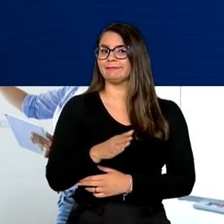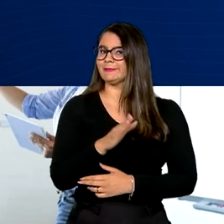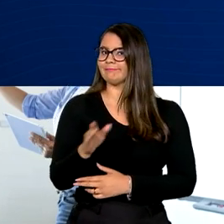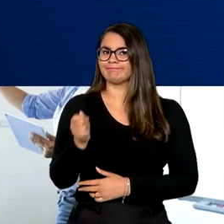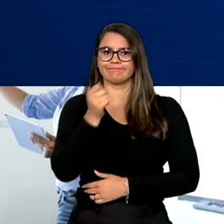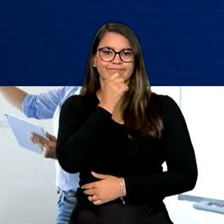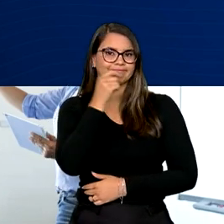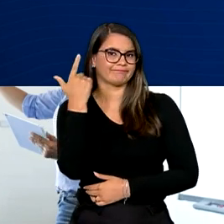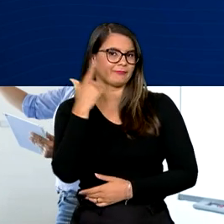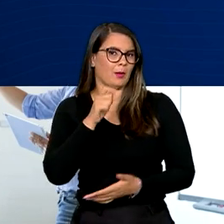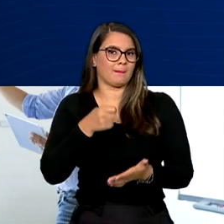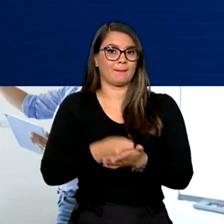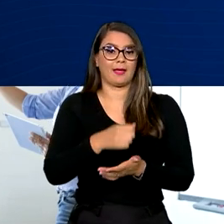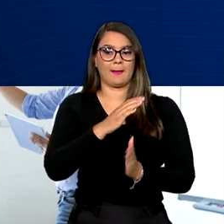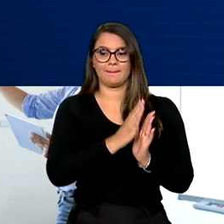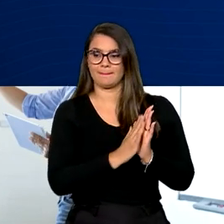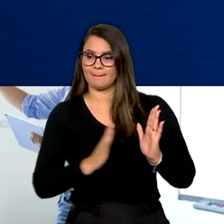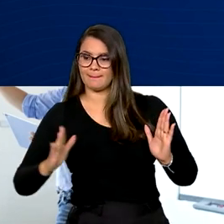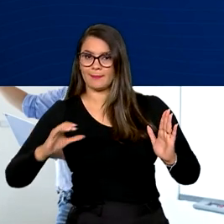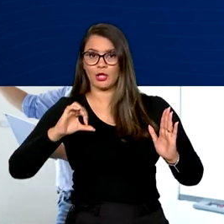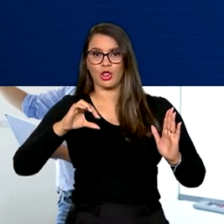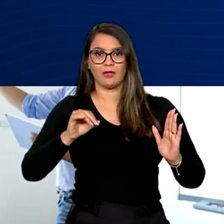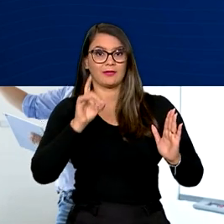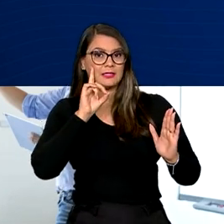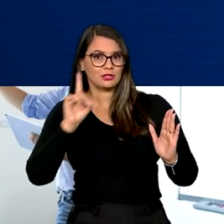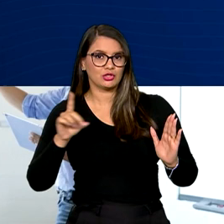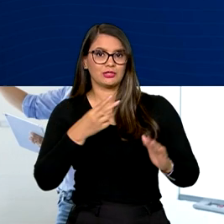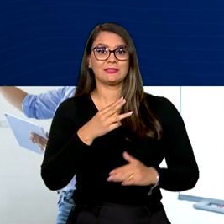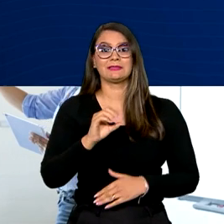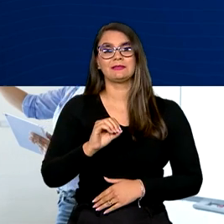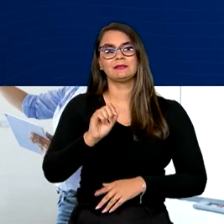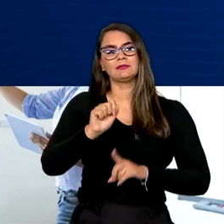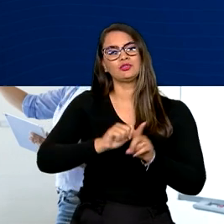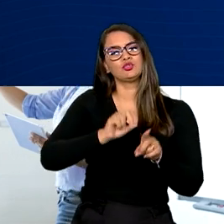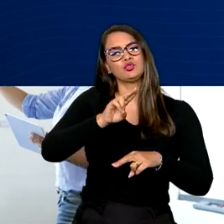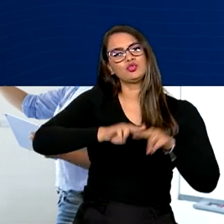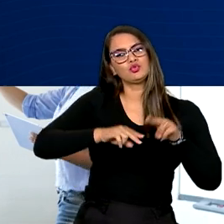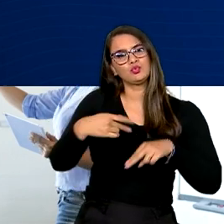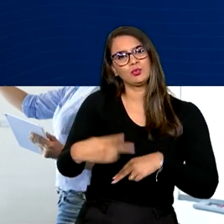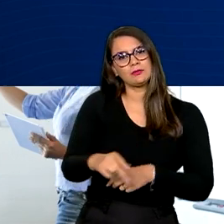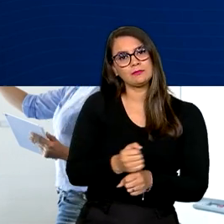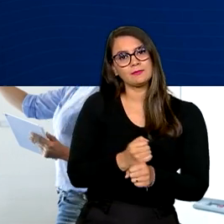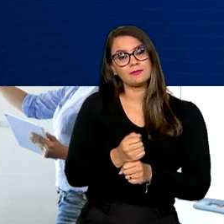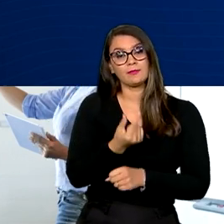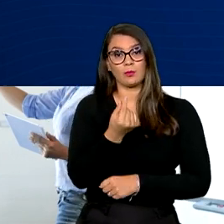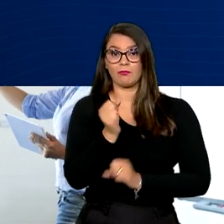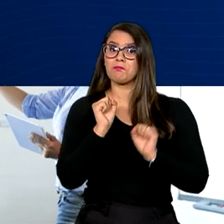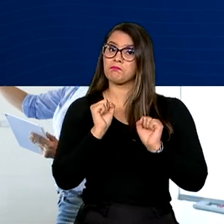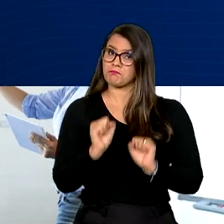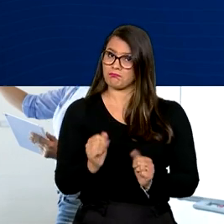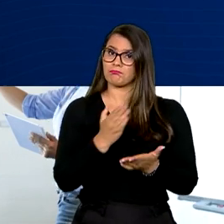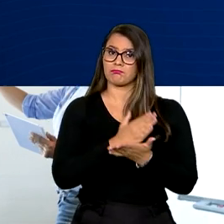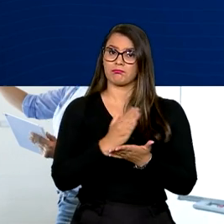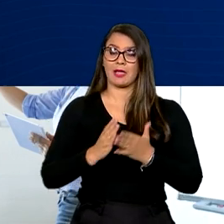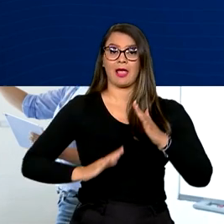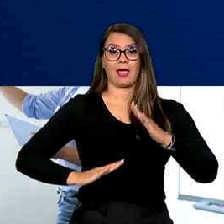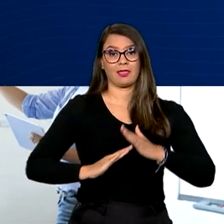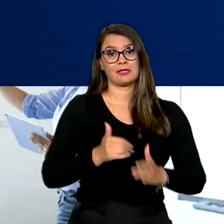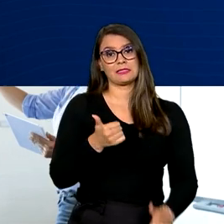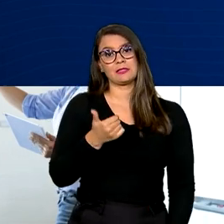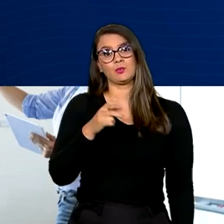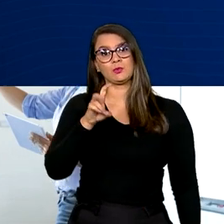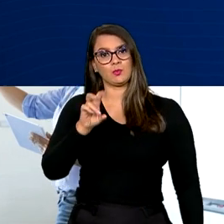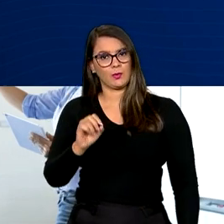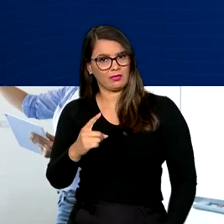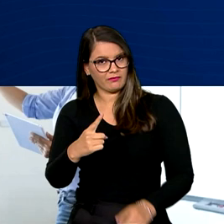pagas há mais de 90 dias em 30 de junho deste ano. O valor poderá ser parcelado em até 150